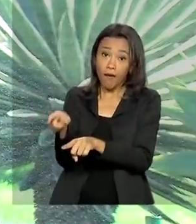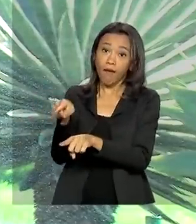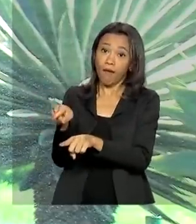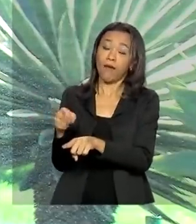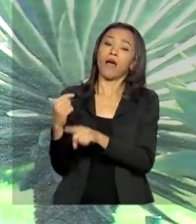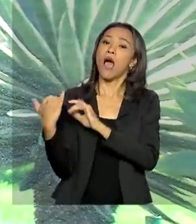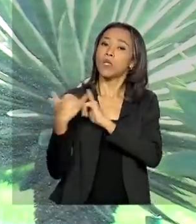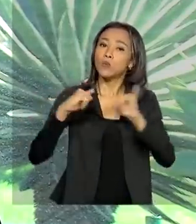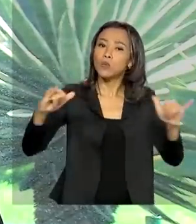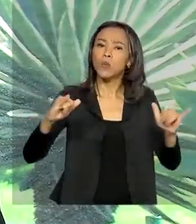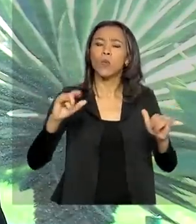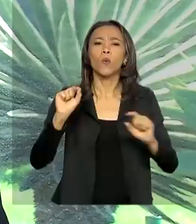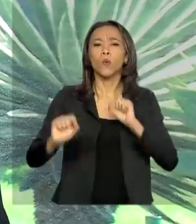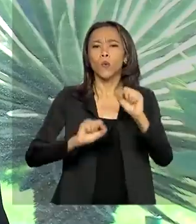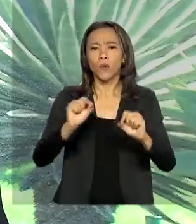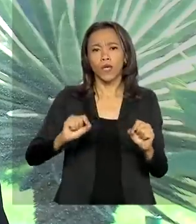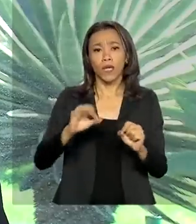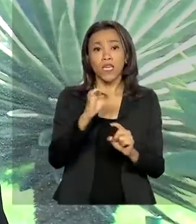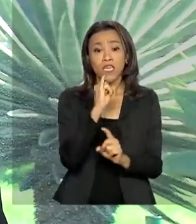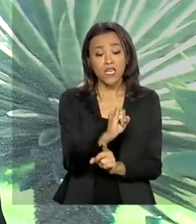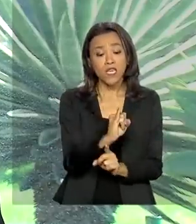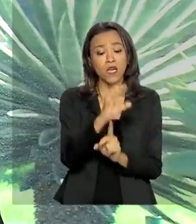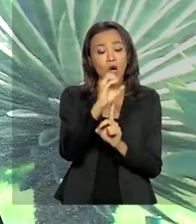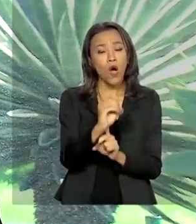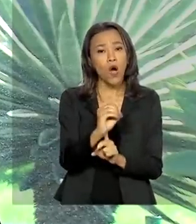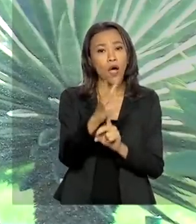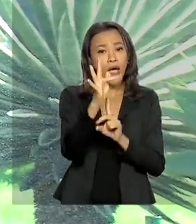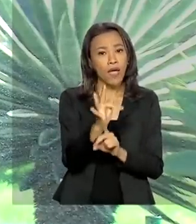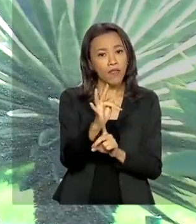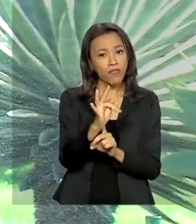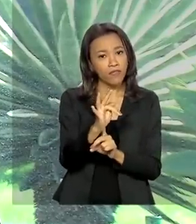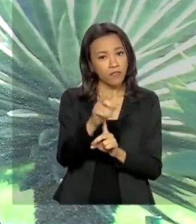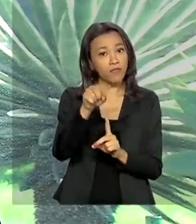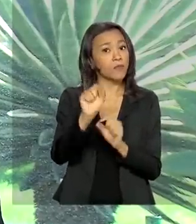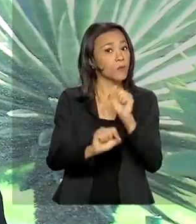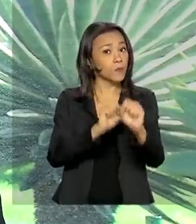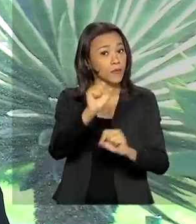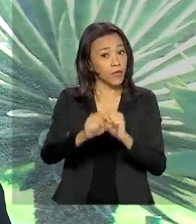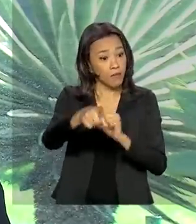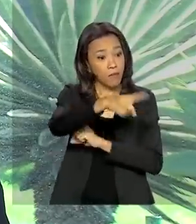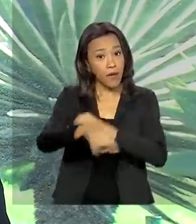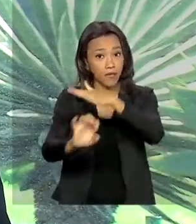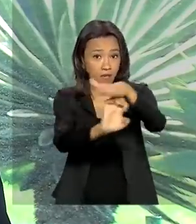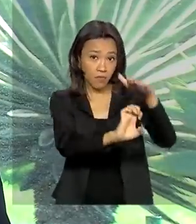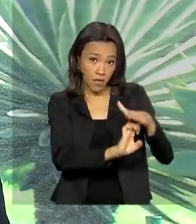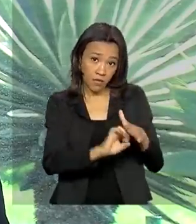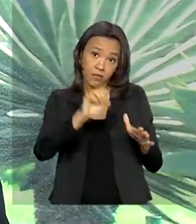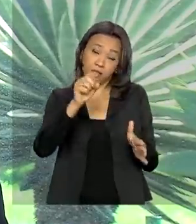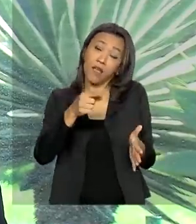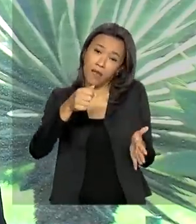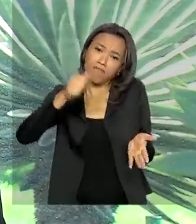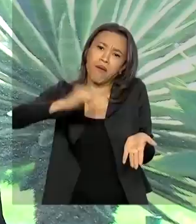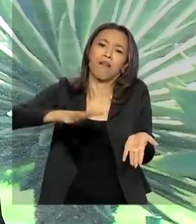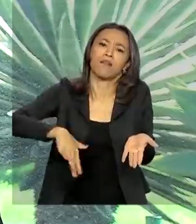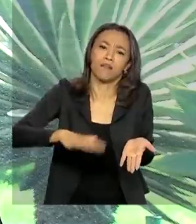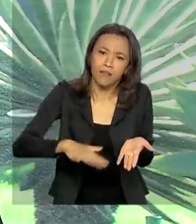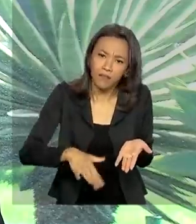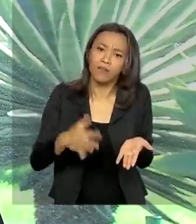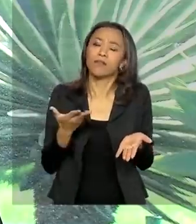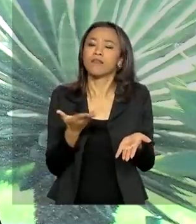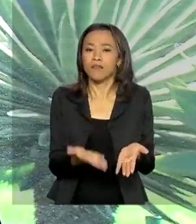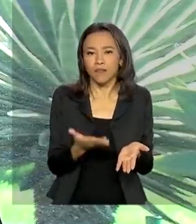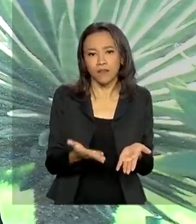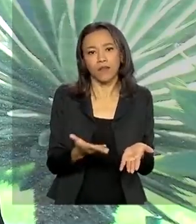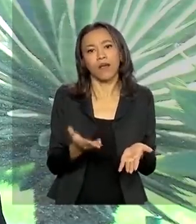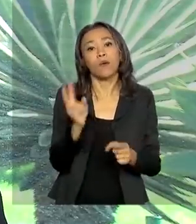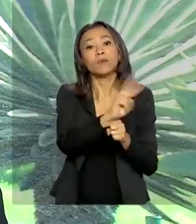total por 90 dias do IOF sobre operações de crédito para empresas. A ideia é baratear as linhas emergenciais